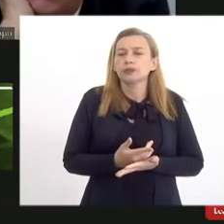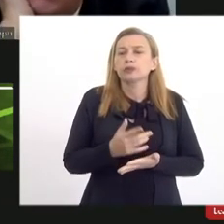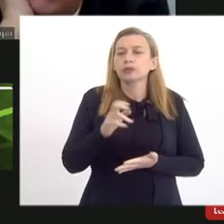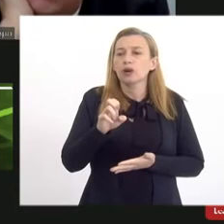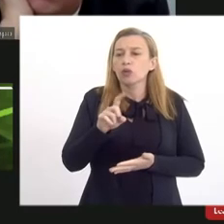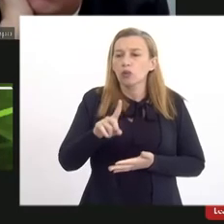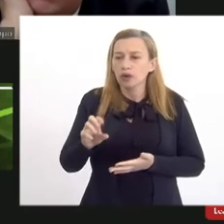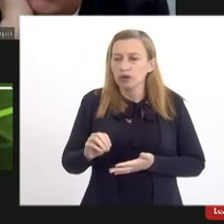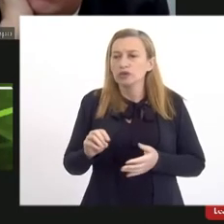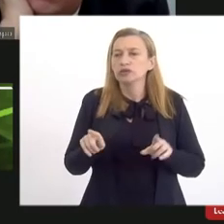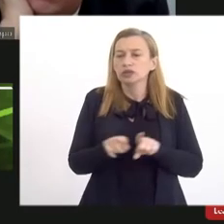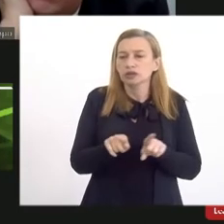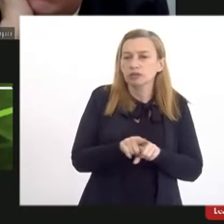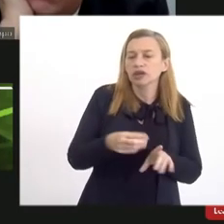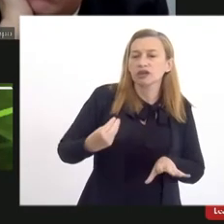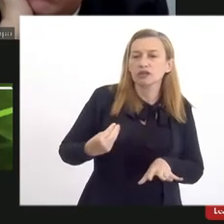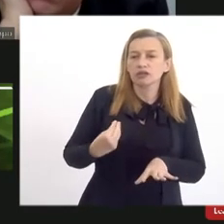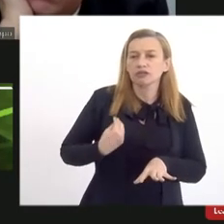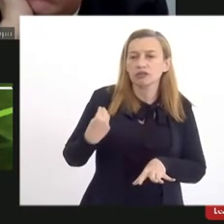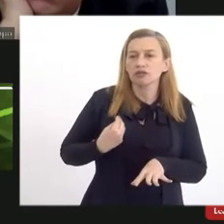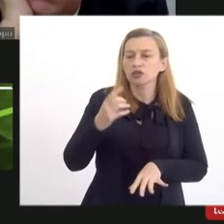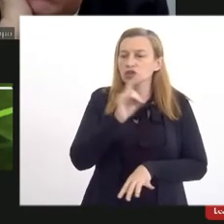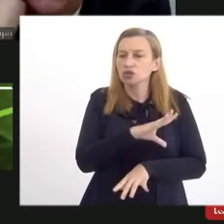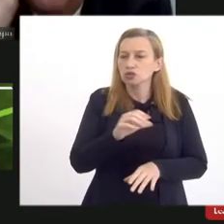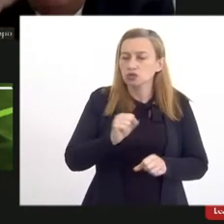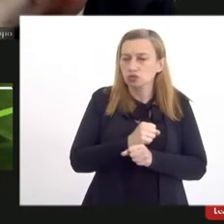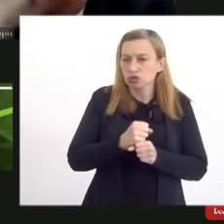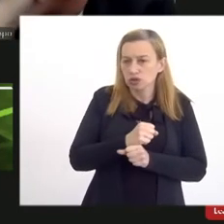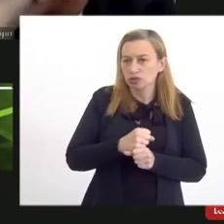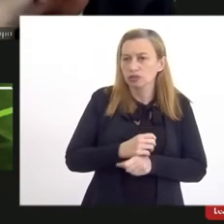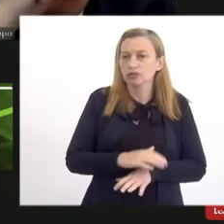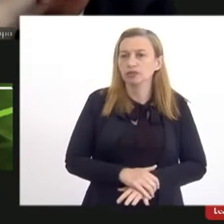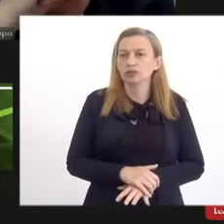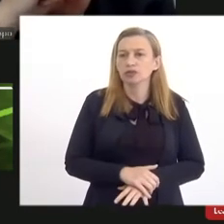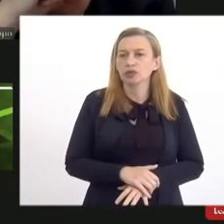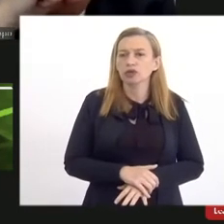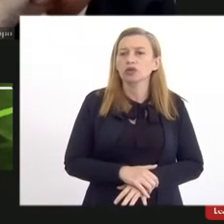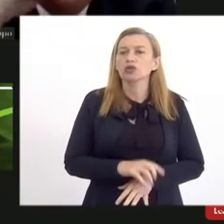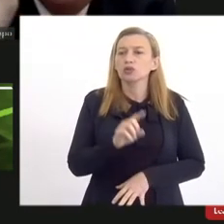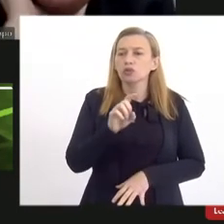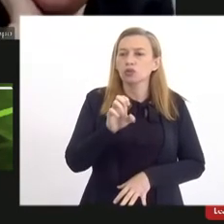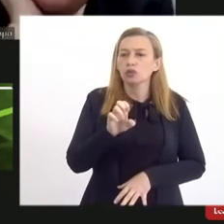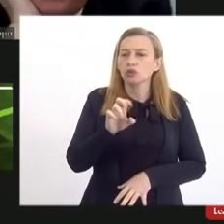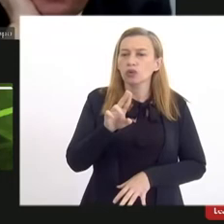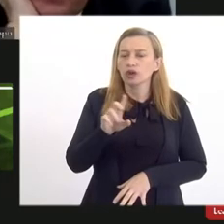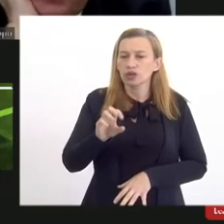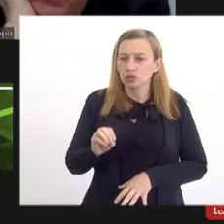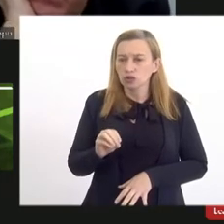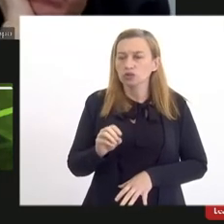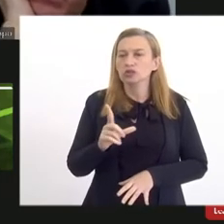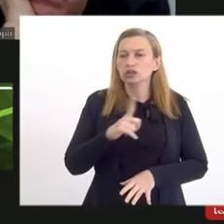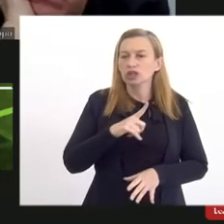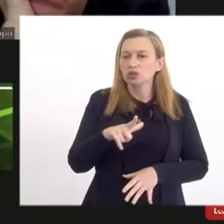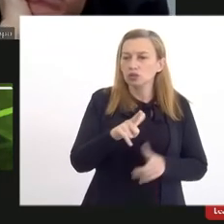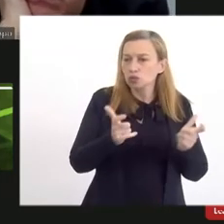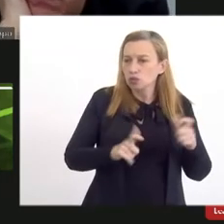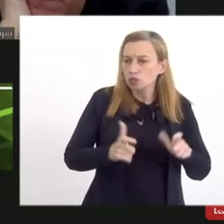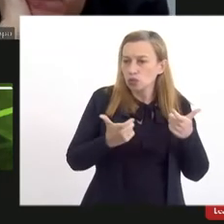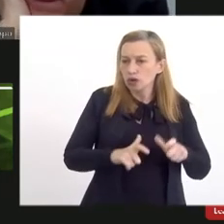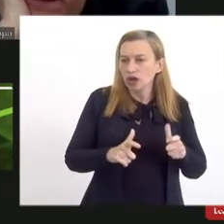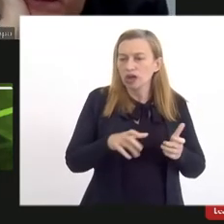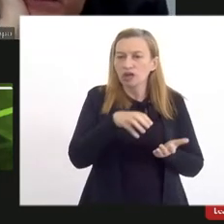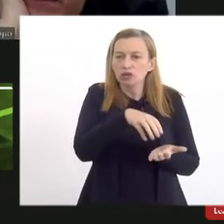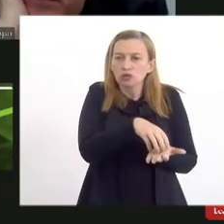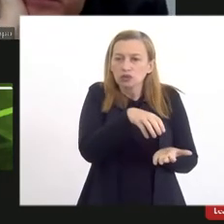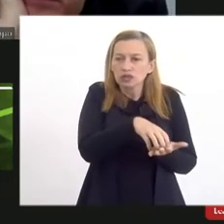UESO também vivenciou nesses últimos anos a UESO tem um espaço um centro